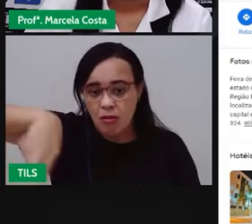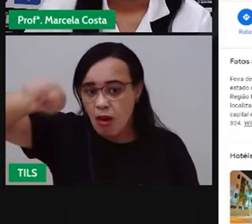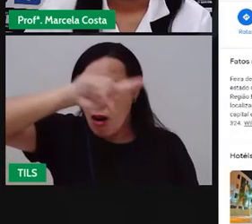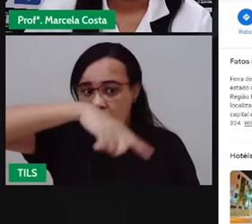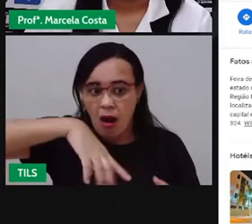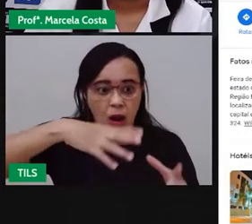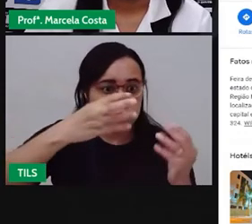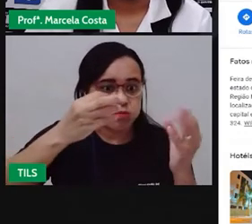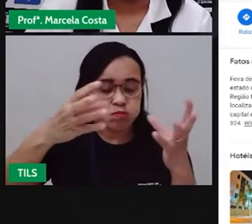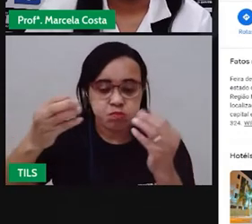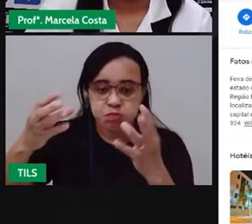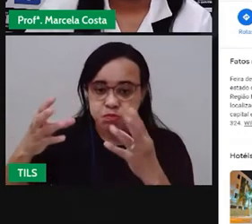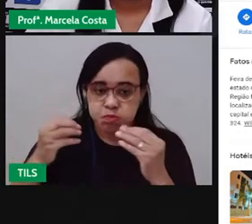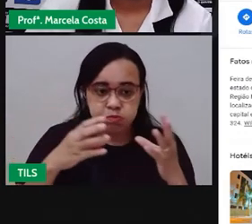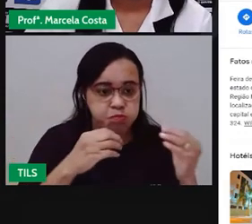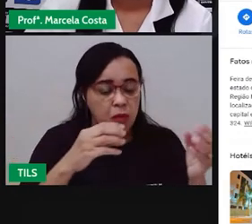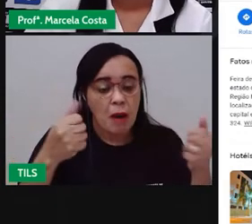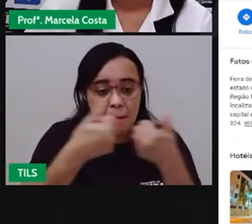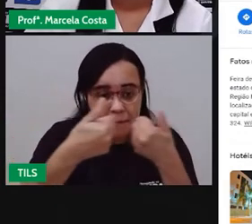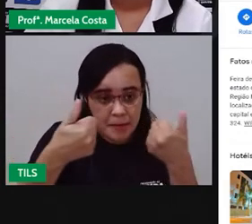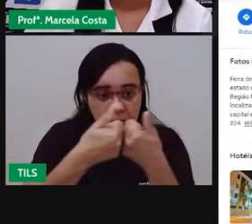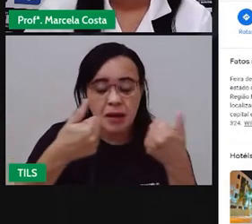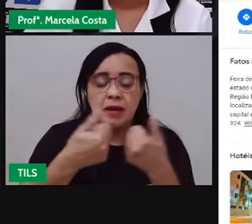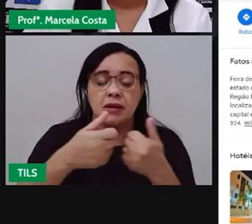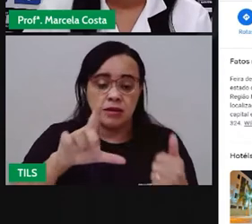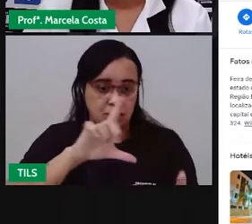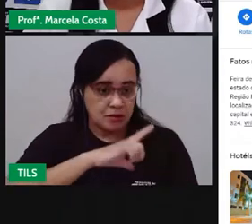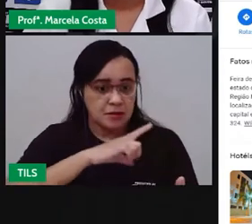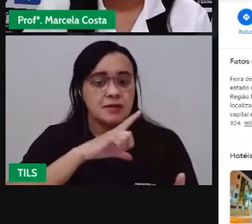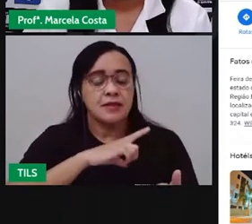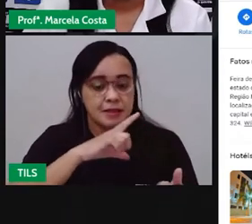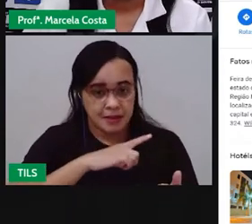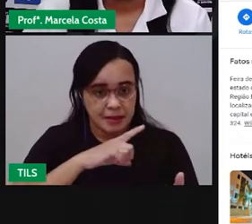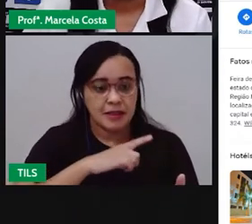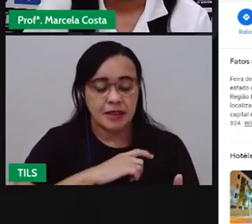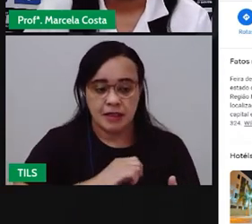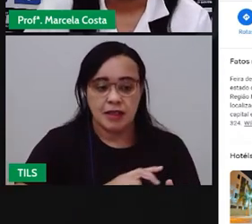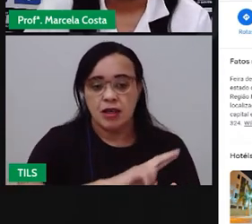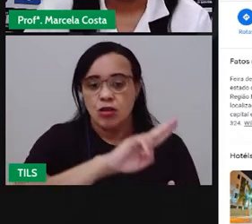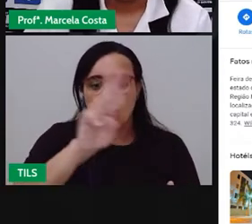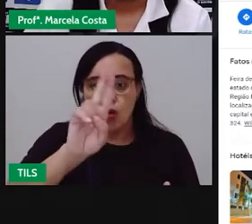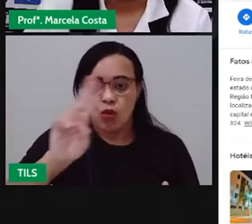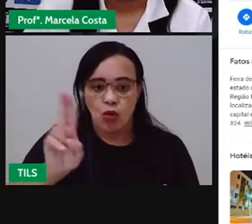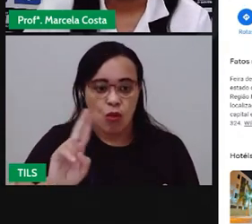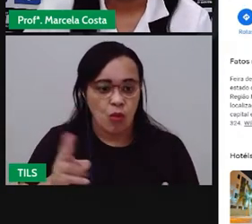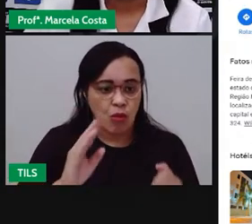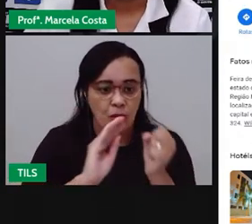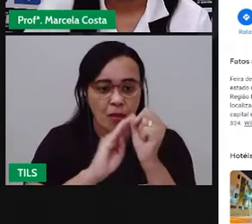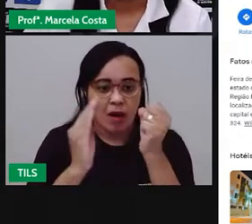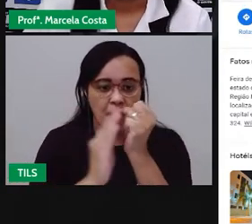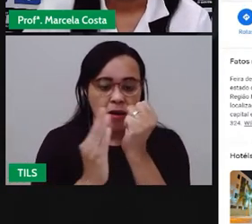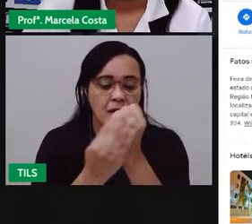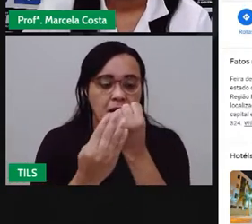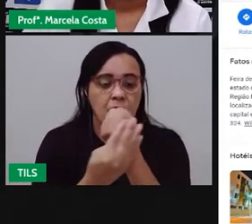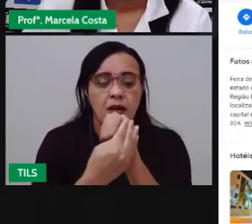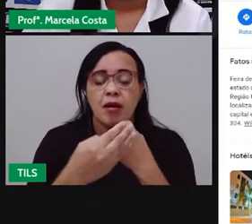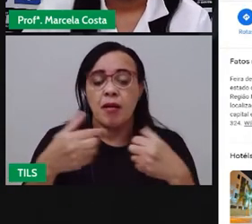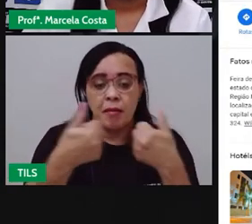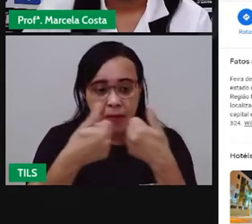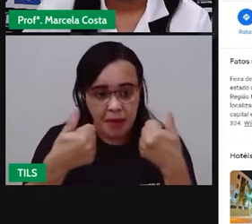Capuchinhos, Tanque da Nação, que são bairros que estão aqui